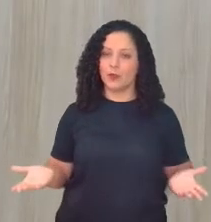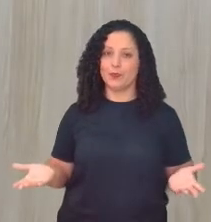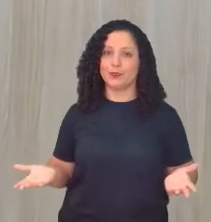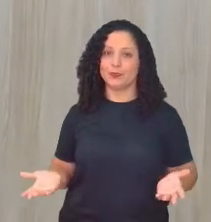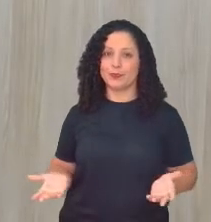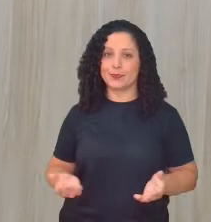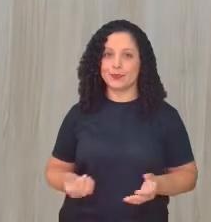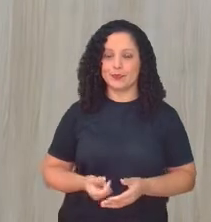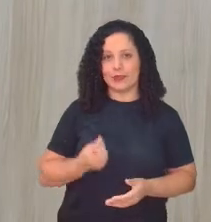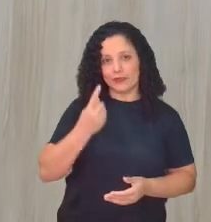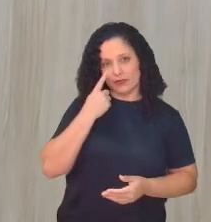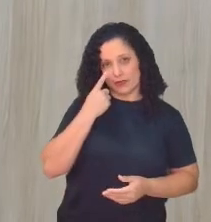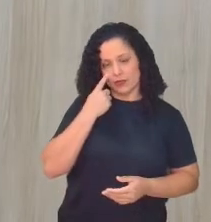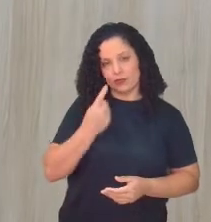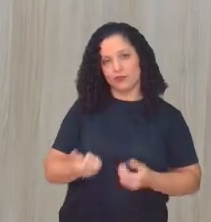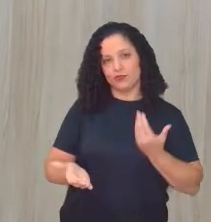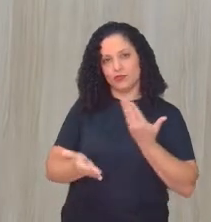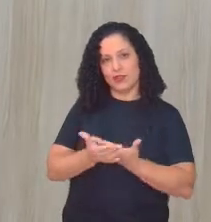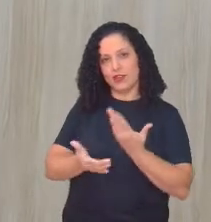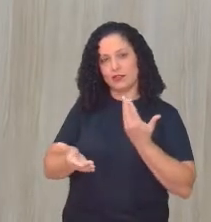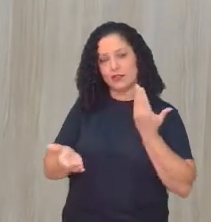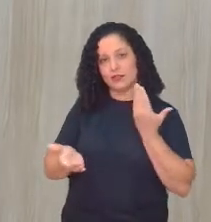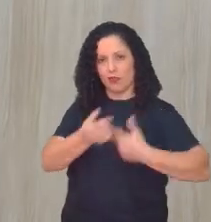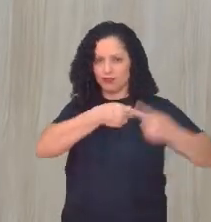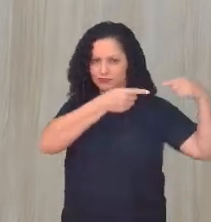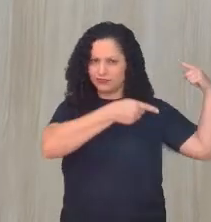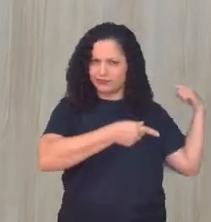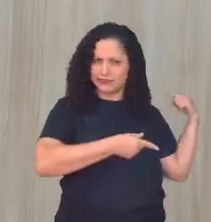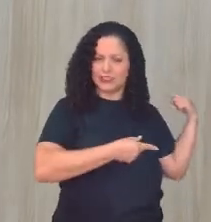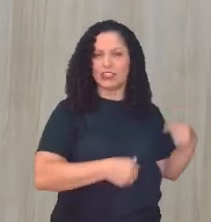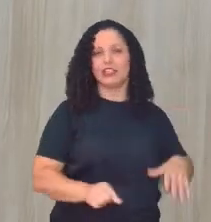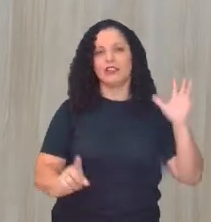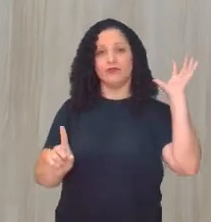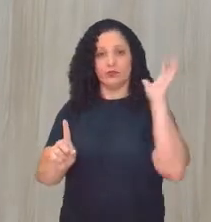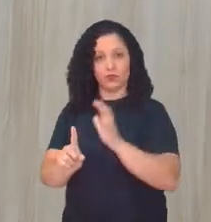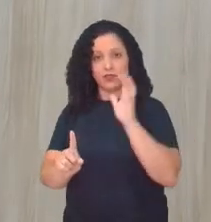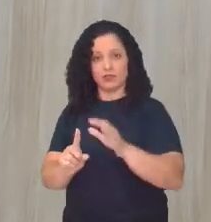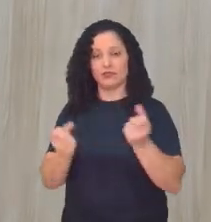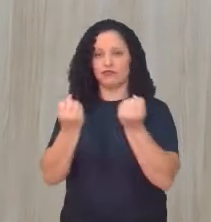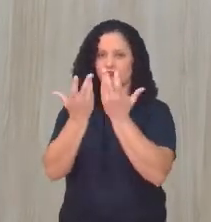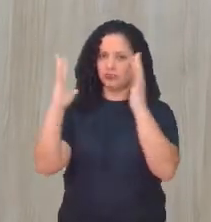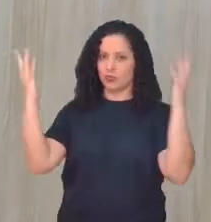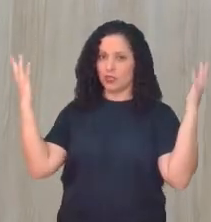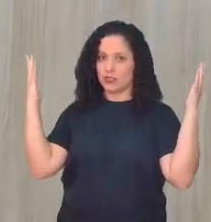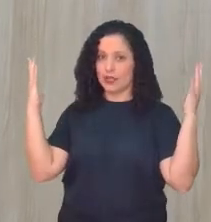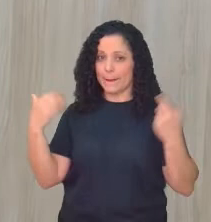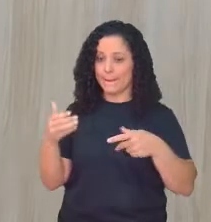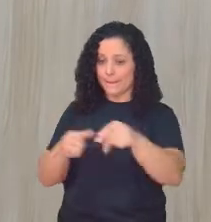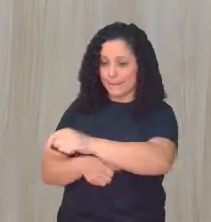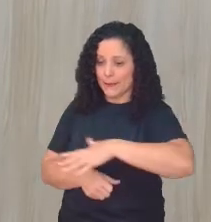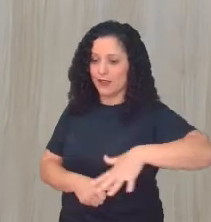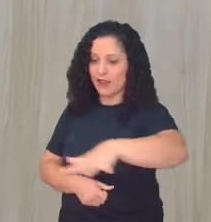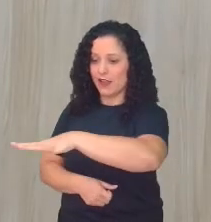a gente viu, né, na nossa última aula, um impacto ambiental urbano.